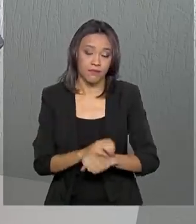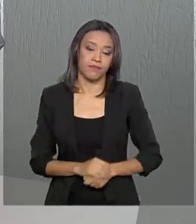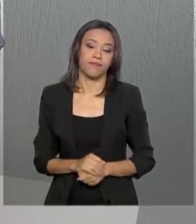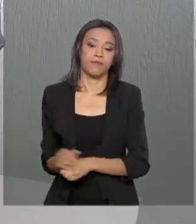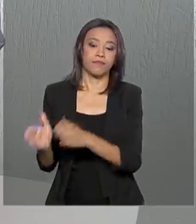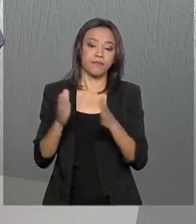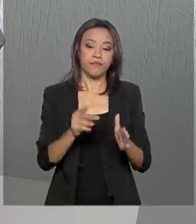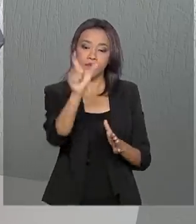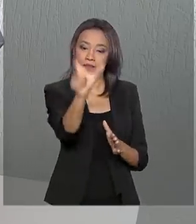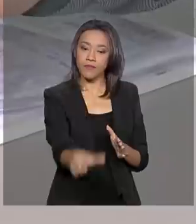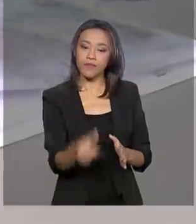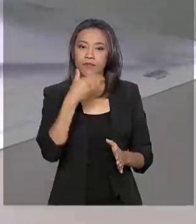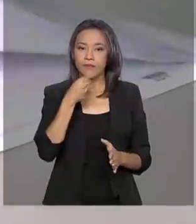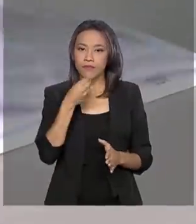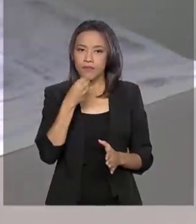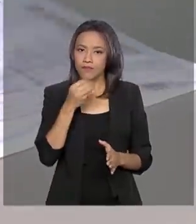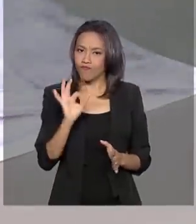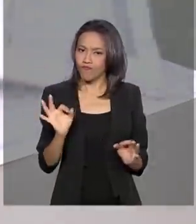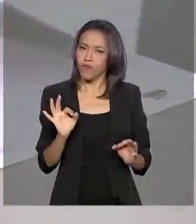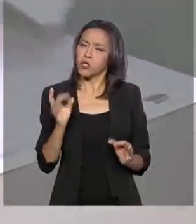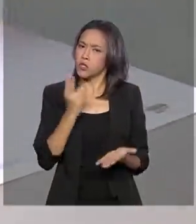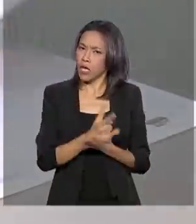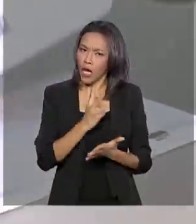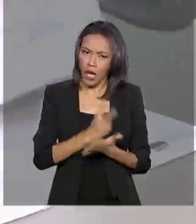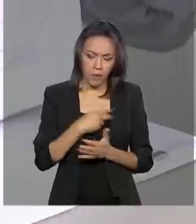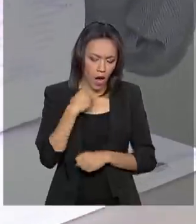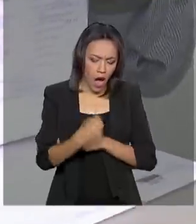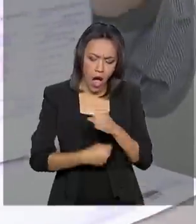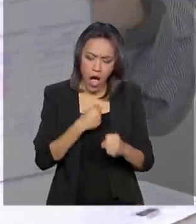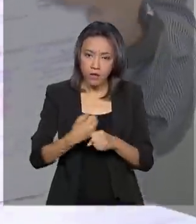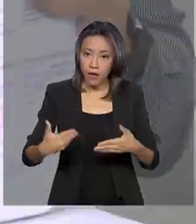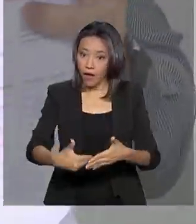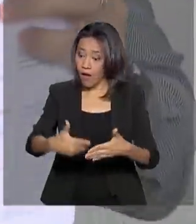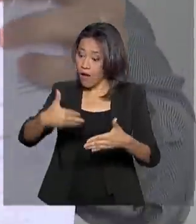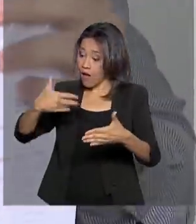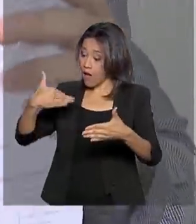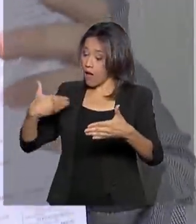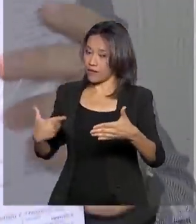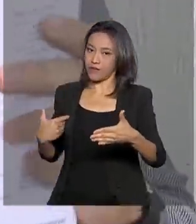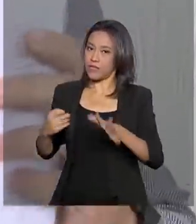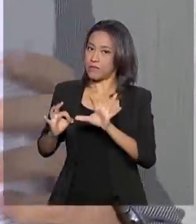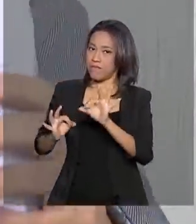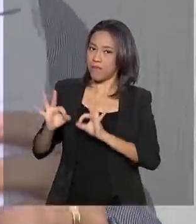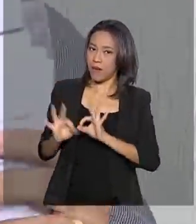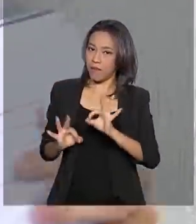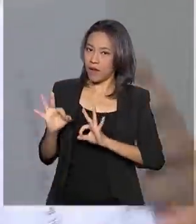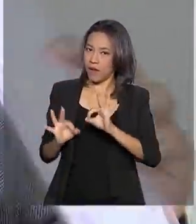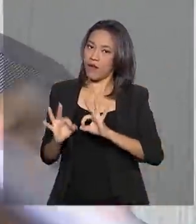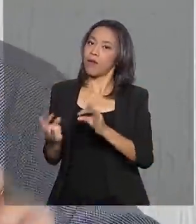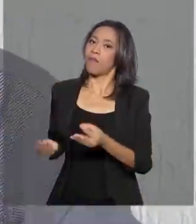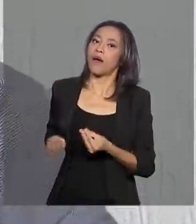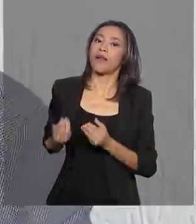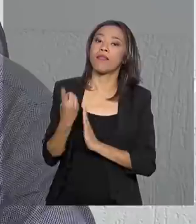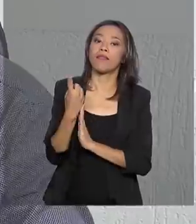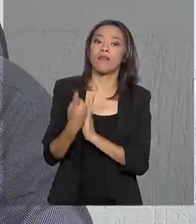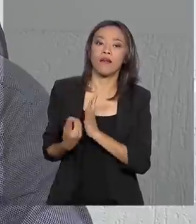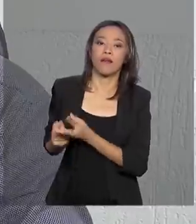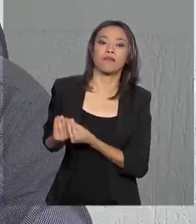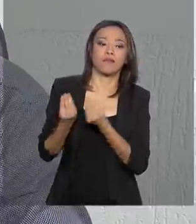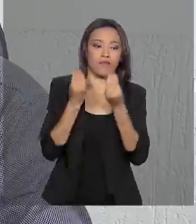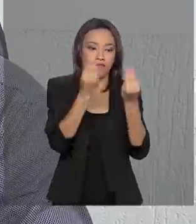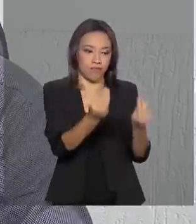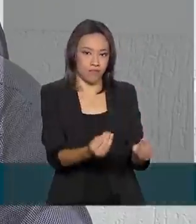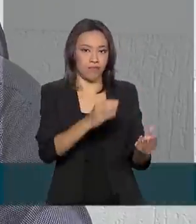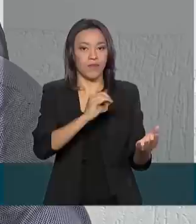Célio não se complica. Todo ano, o funcionário público se prepara com antecedência para declarar o Imposto de Renda. Todos os